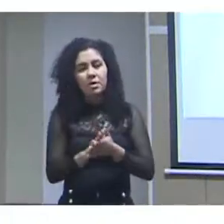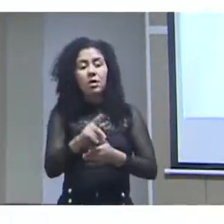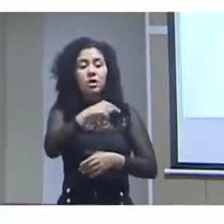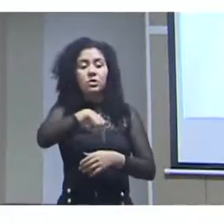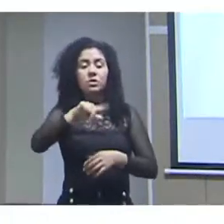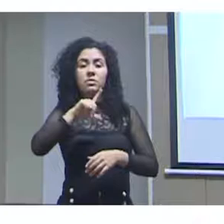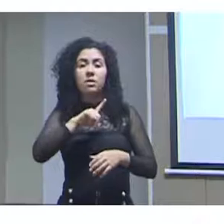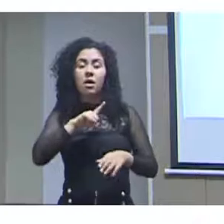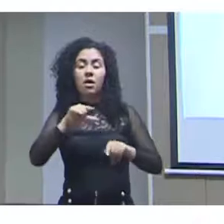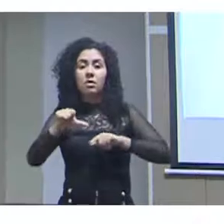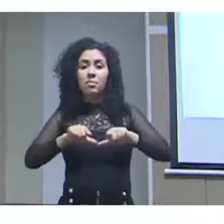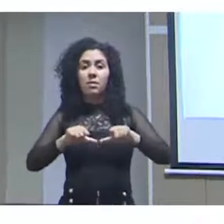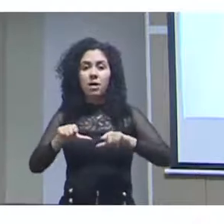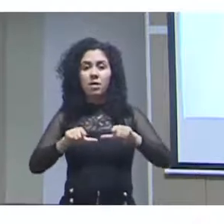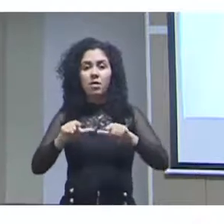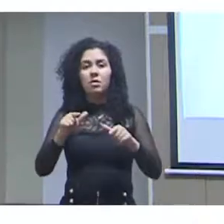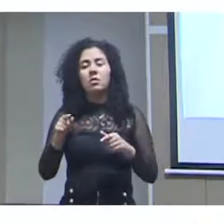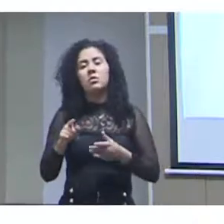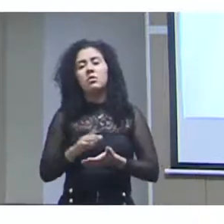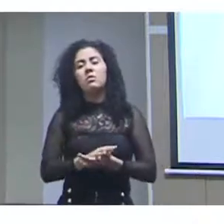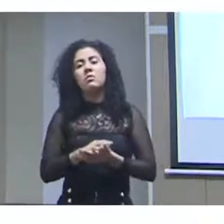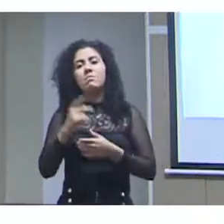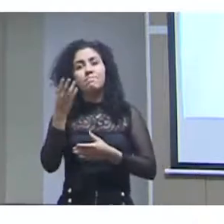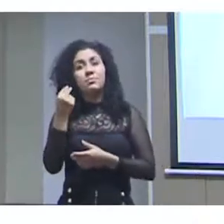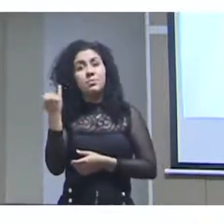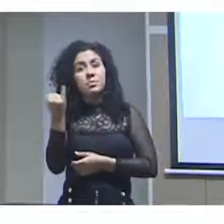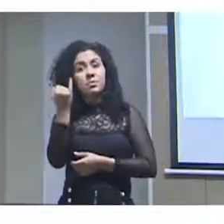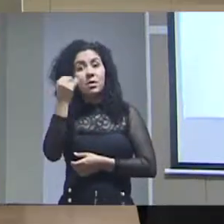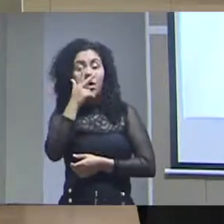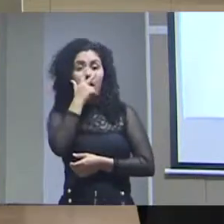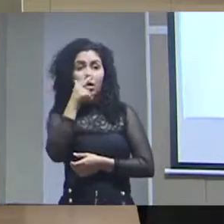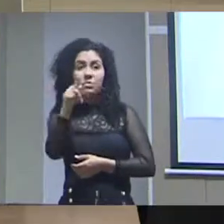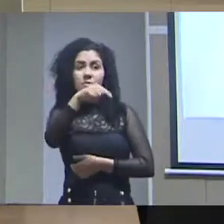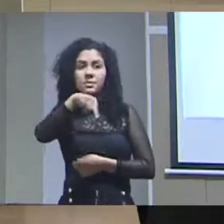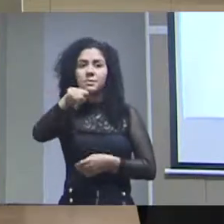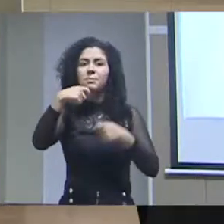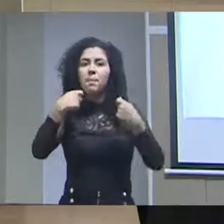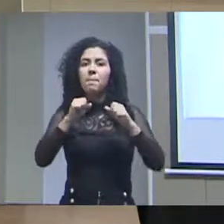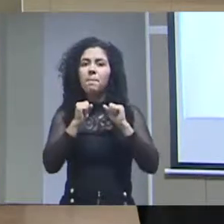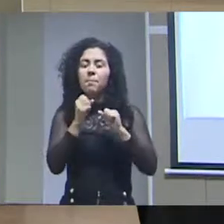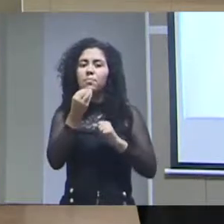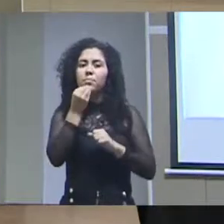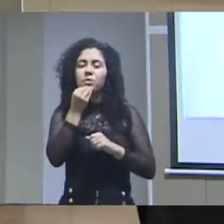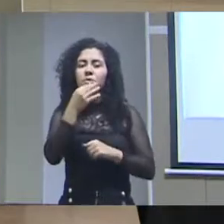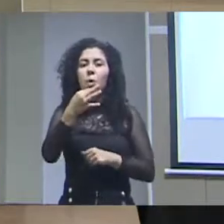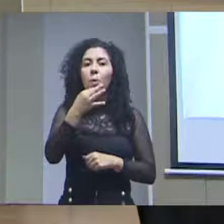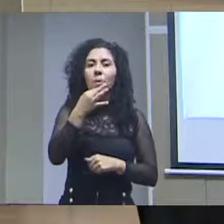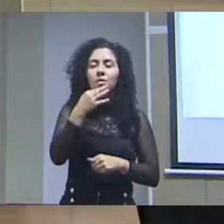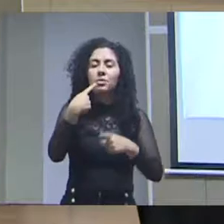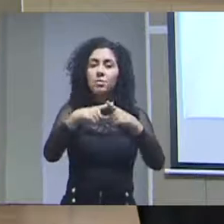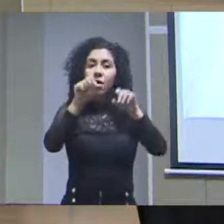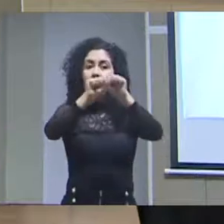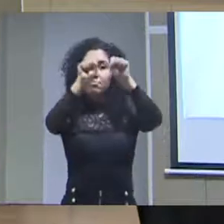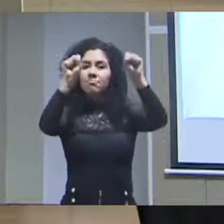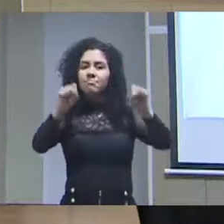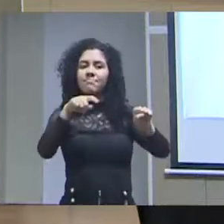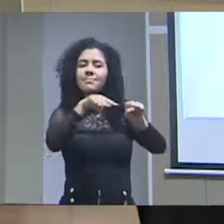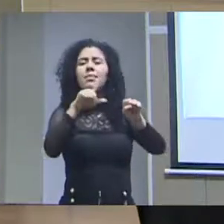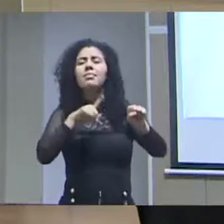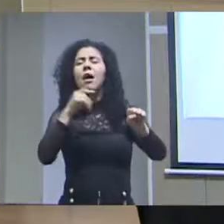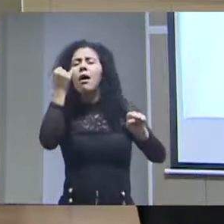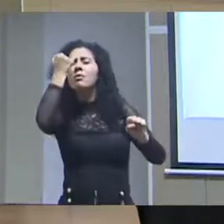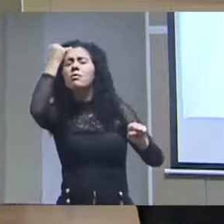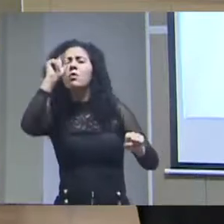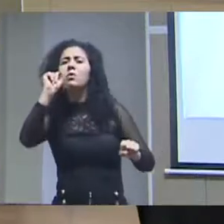trabalhando num sistema muito legal chamado Visão, que eu acho que eu sugiro que vocês busquem conhecer, porque é um sistema que tem justamente